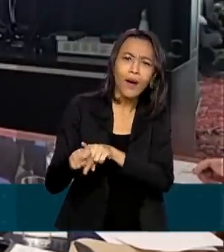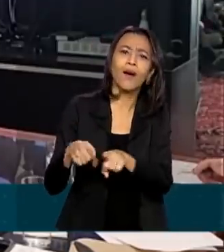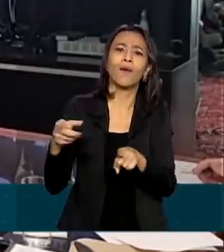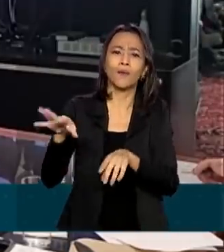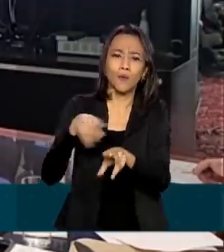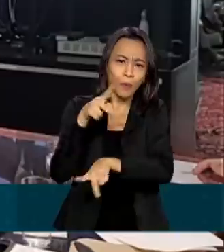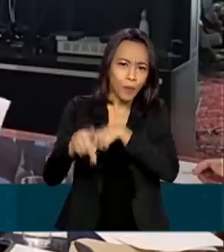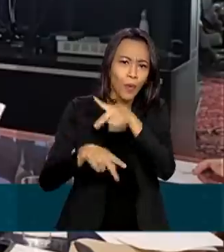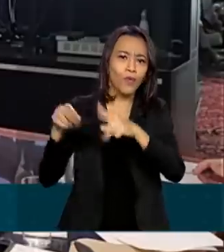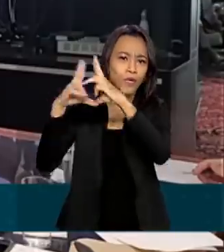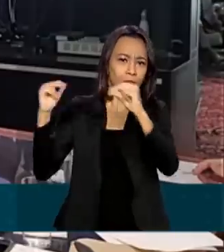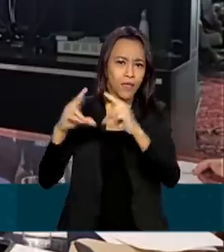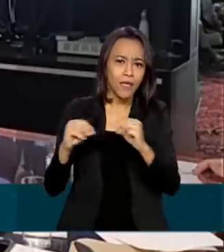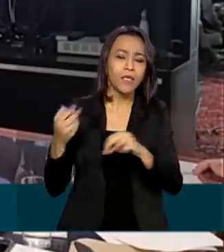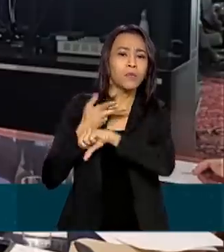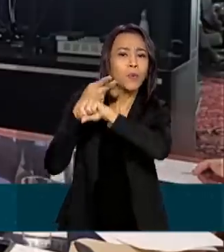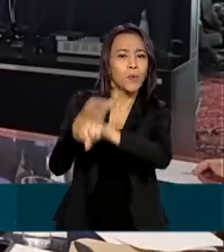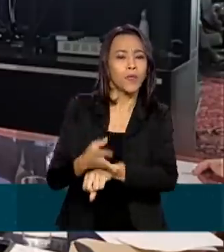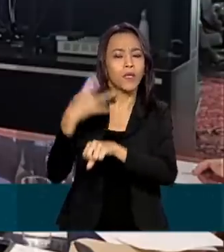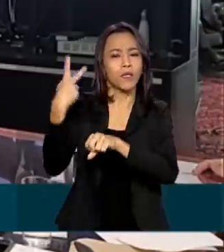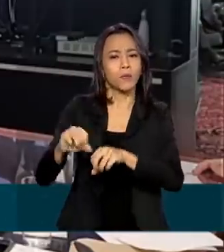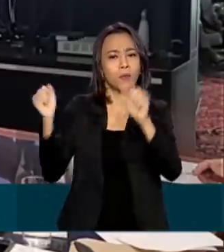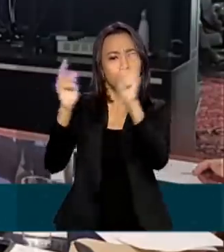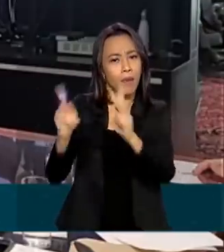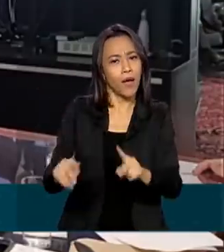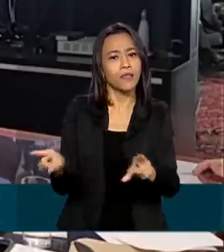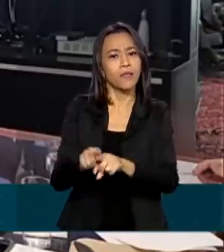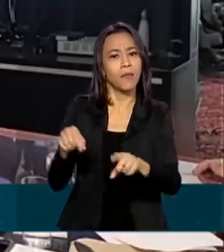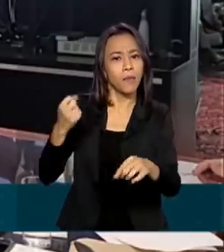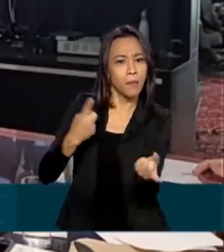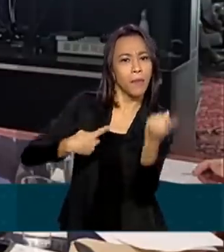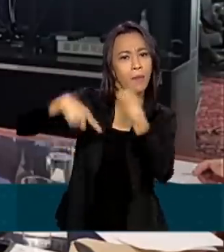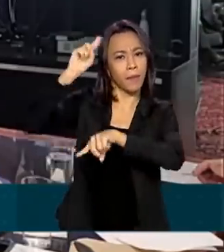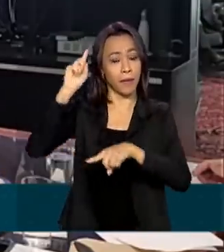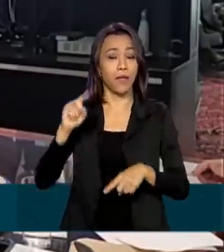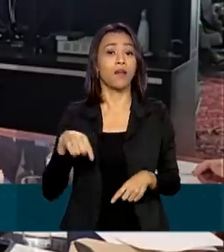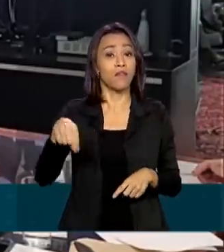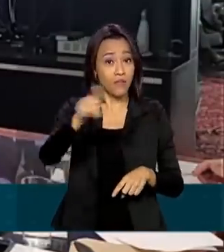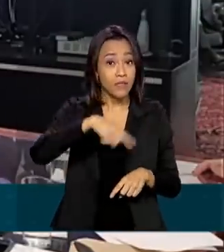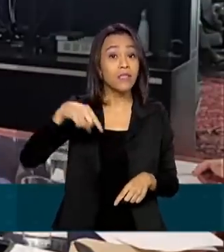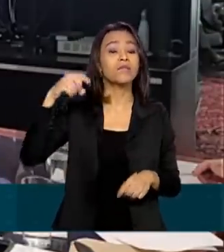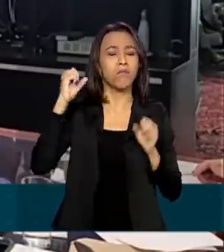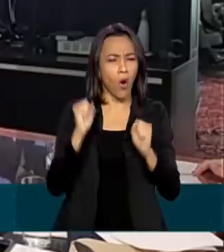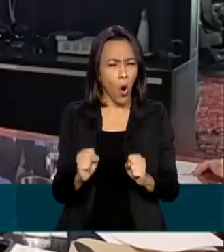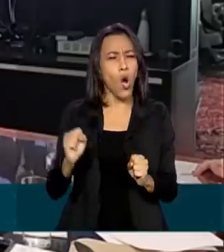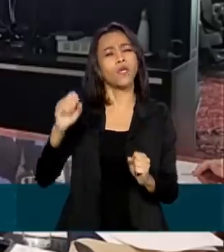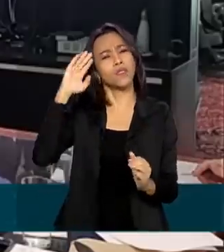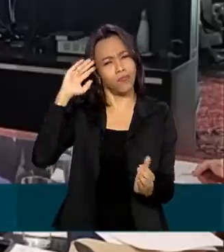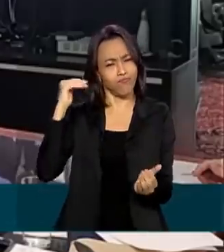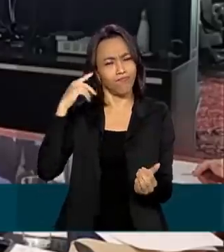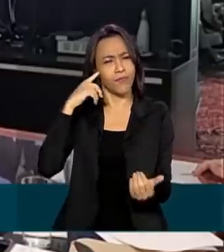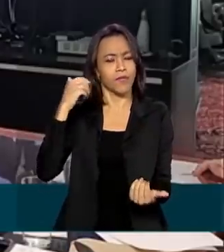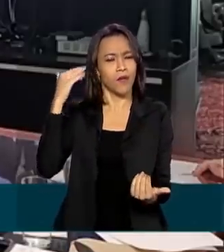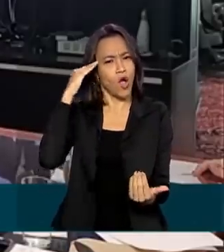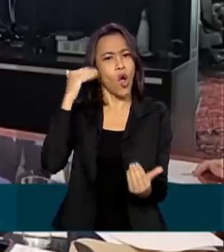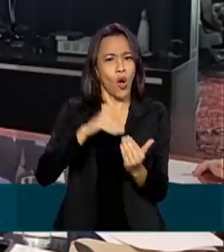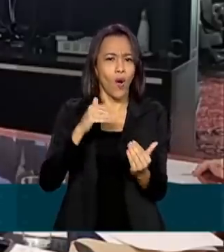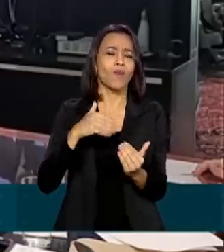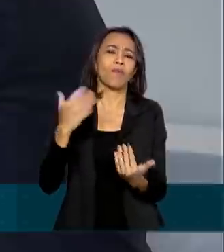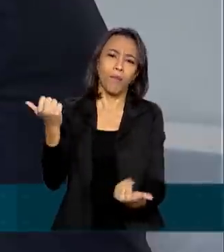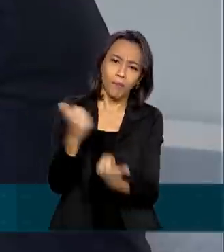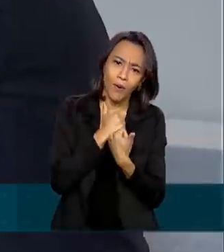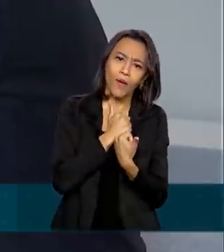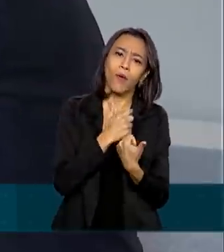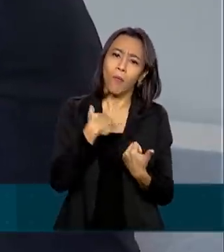busca pela paz, liberdade e prosperidade. Saibam que pode contar permanentemente com o Brasil e com o povo